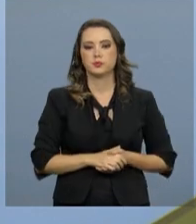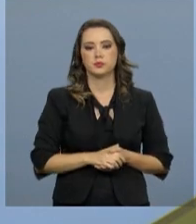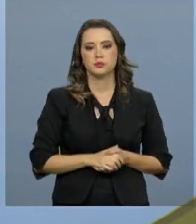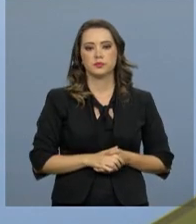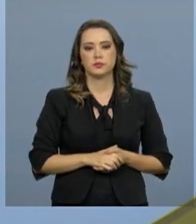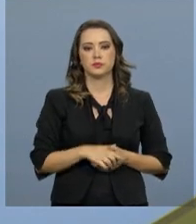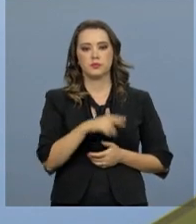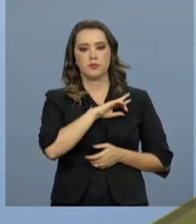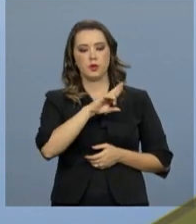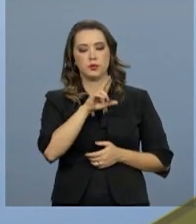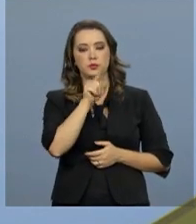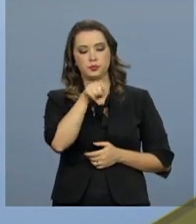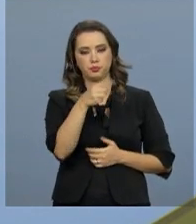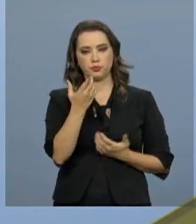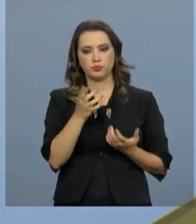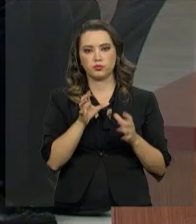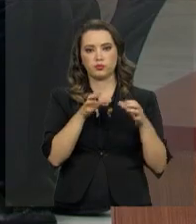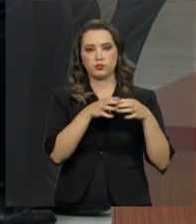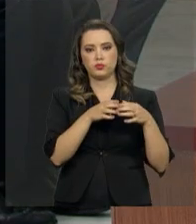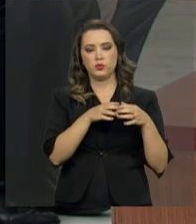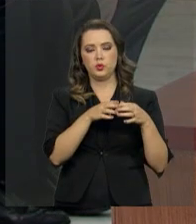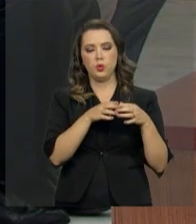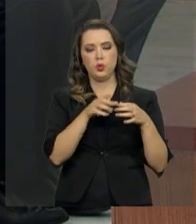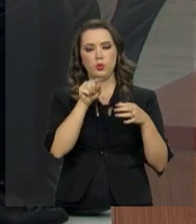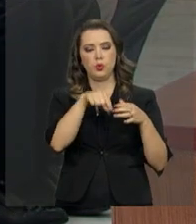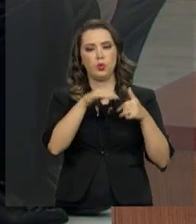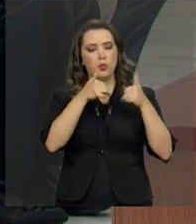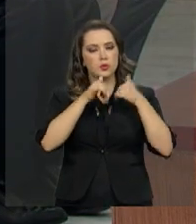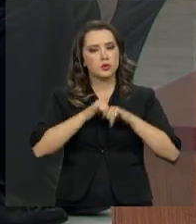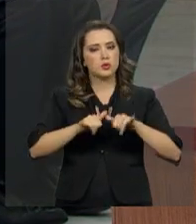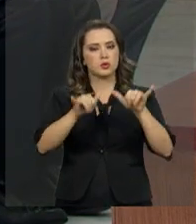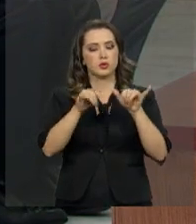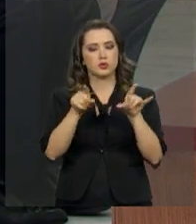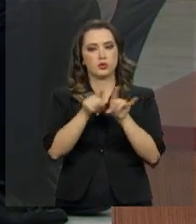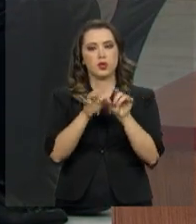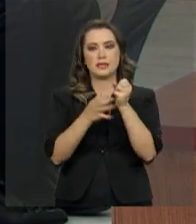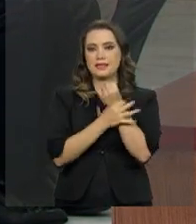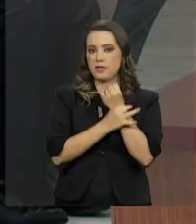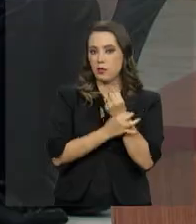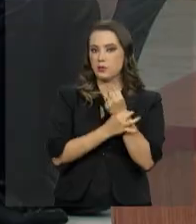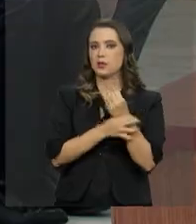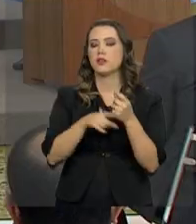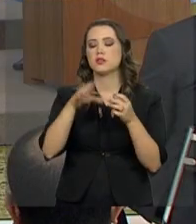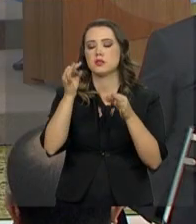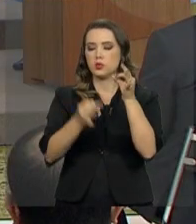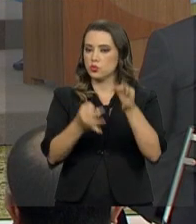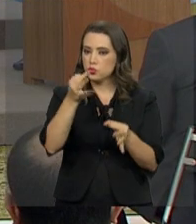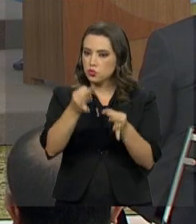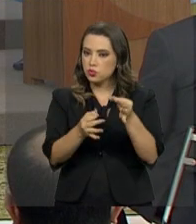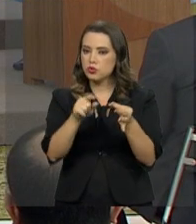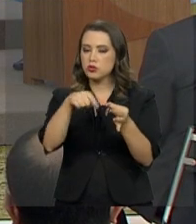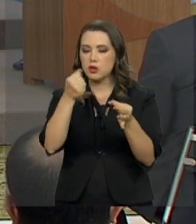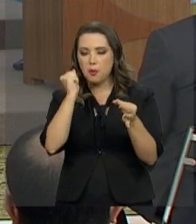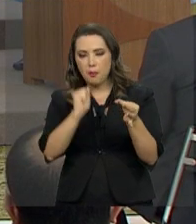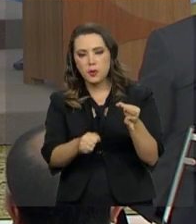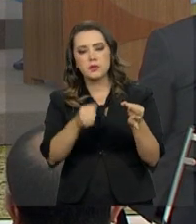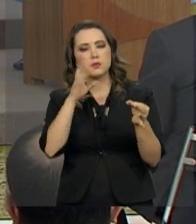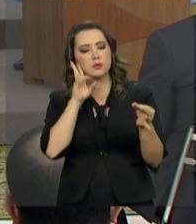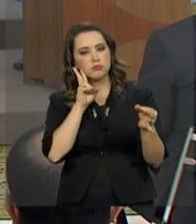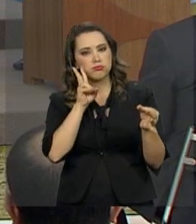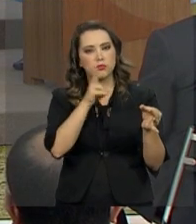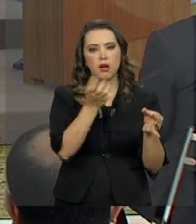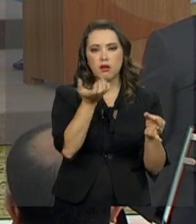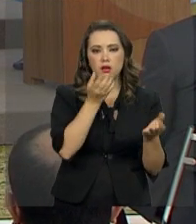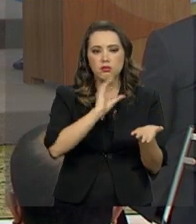-geral da Agência Nacional de Energia Elétrica, a segurança jurídica, entre outros fatores, permite a atração de